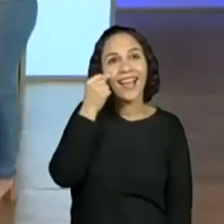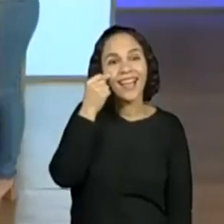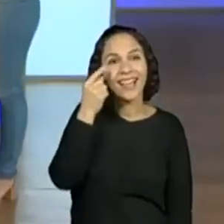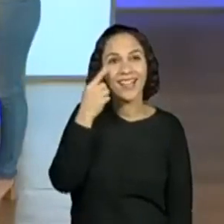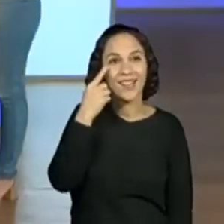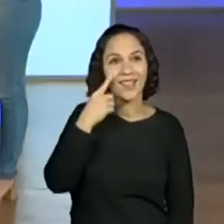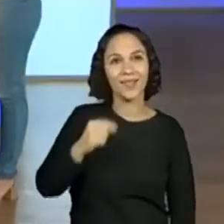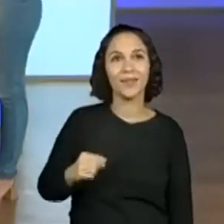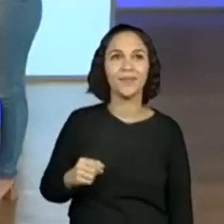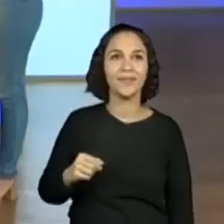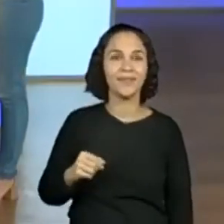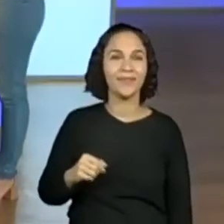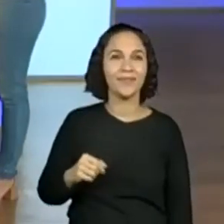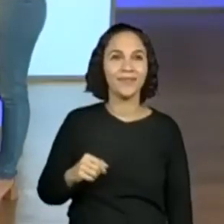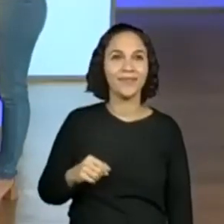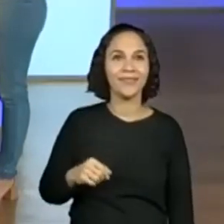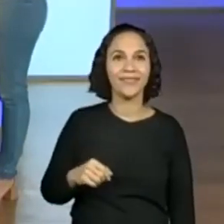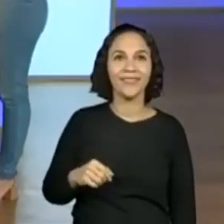Aqui. Botei, ó.